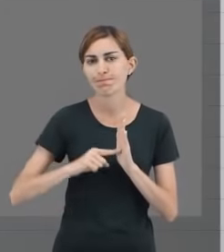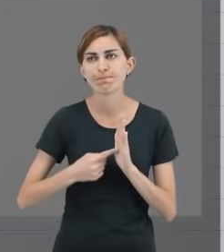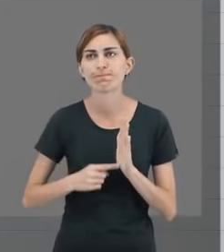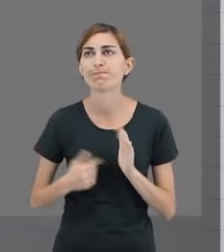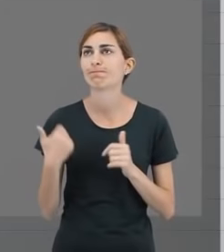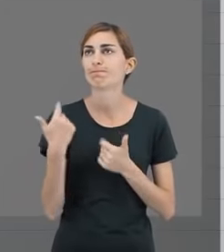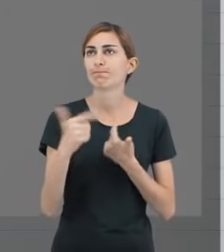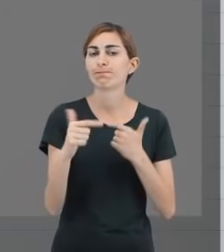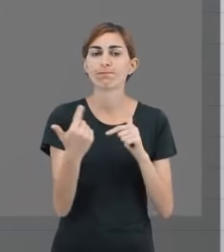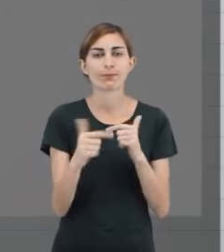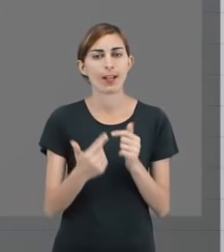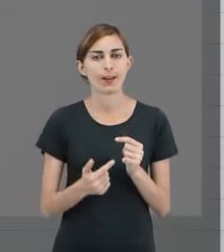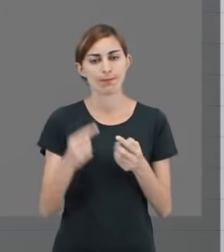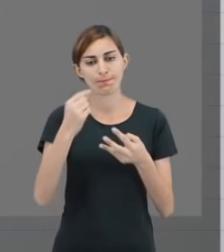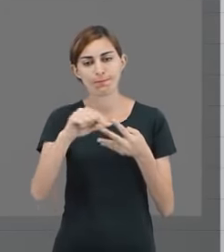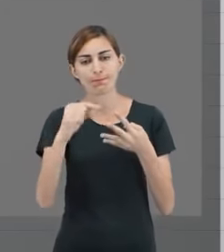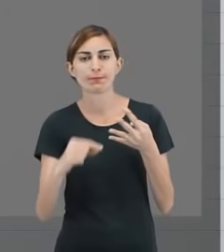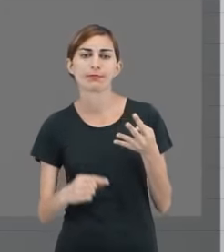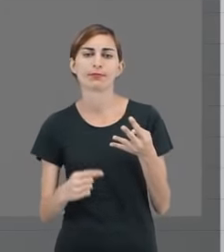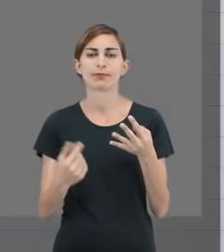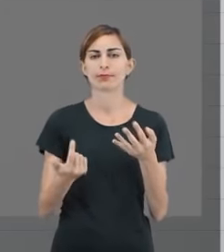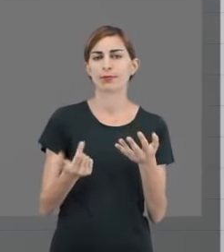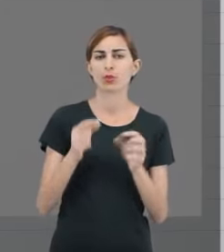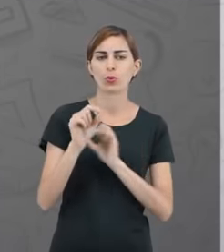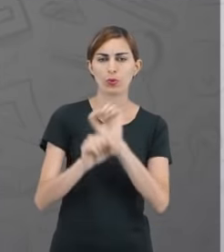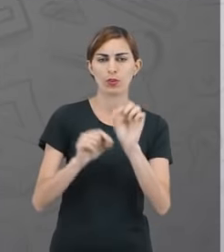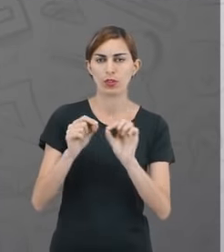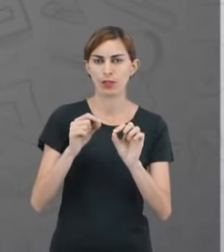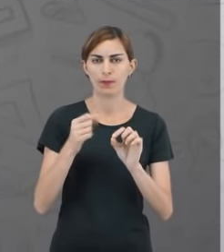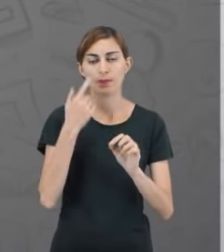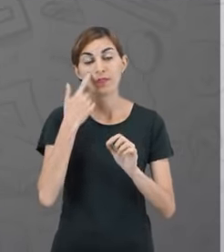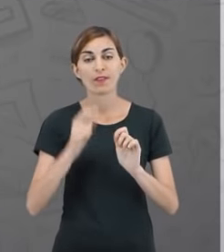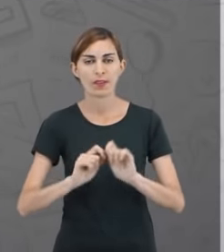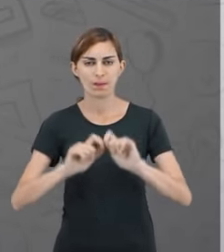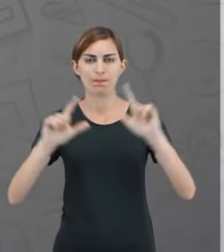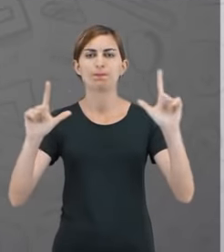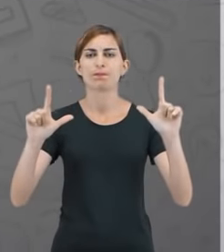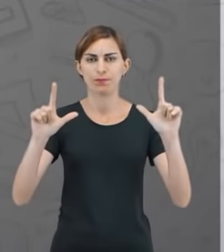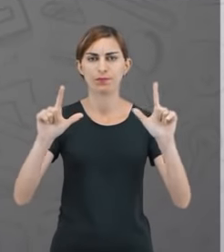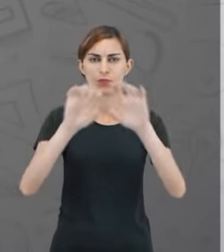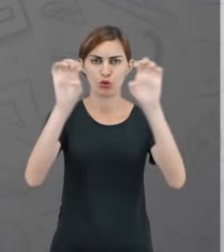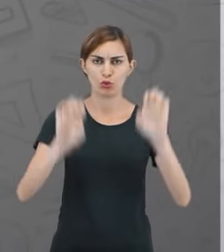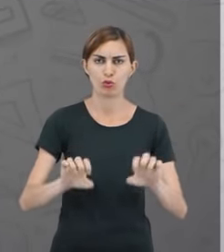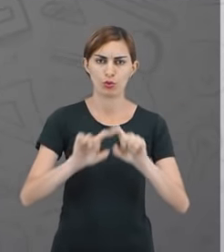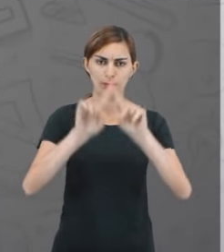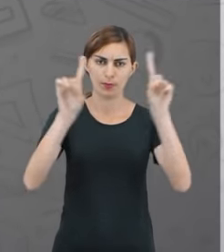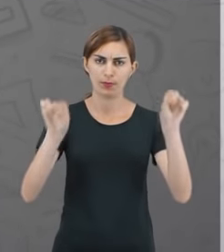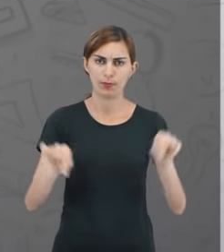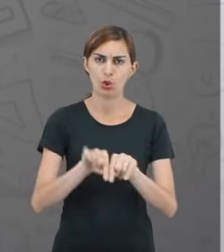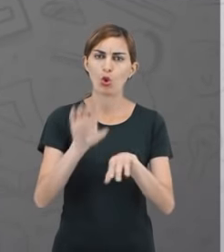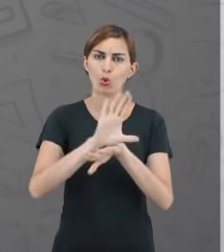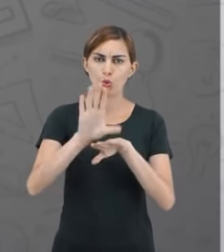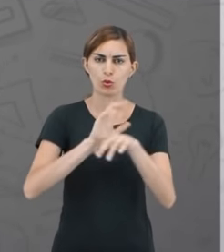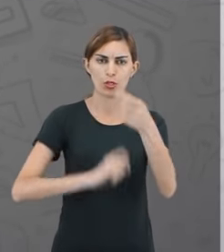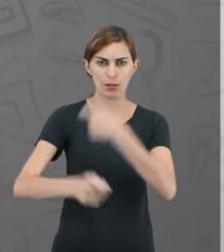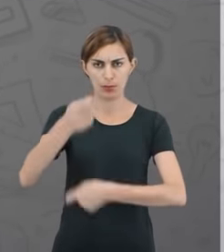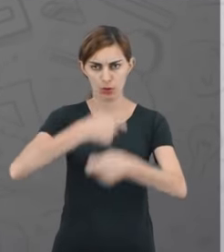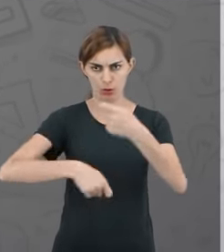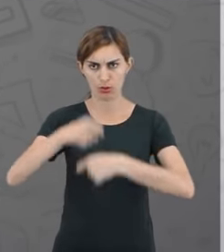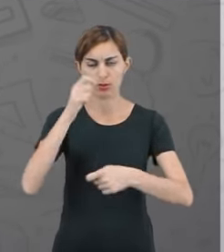estudante, está entrando... Vamos supor, observe aí na tela um exemplo da estrutura do curso de administração.